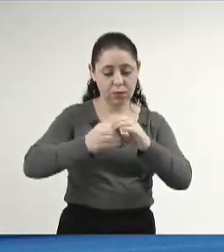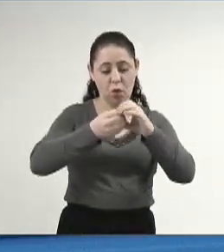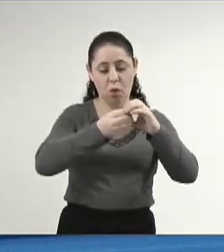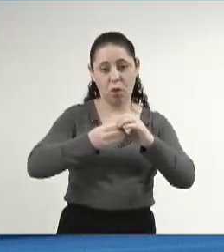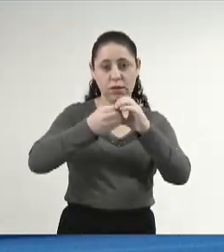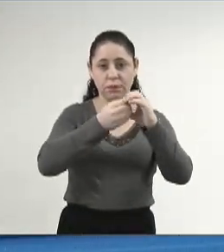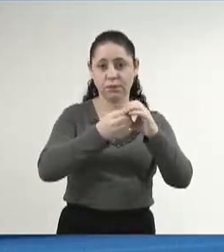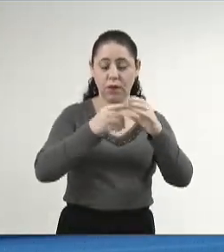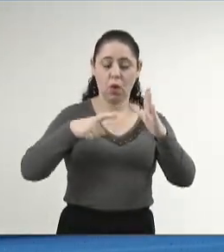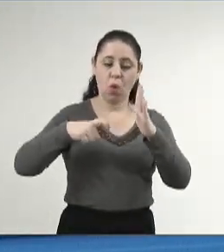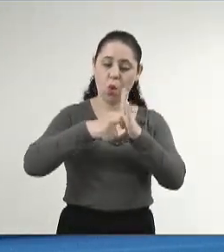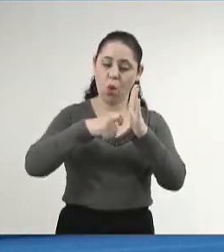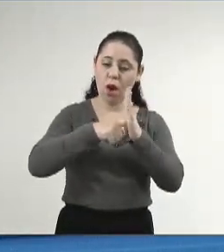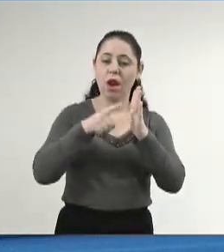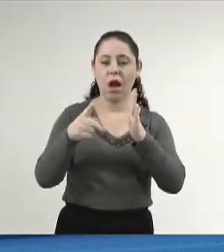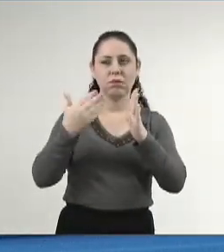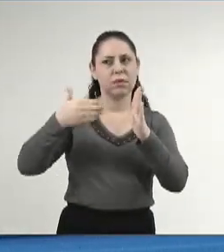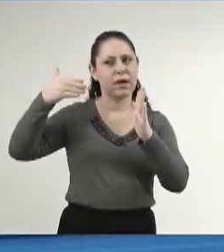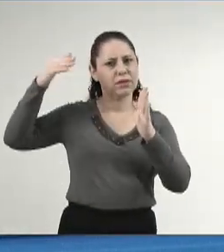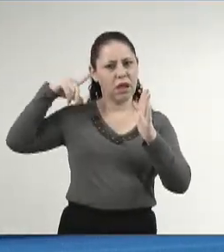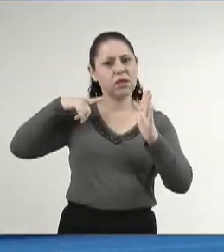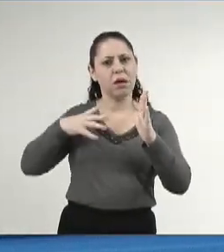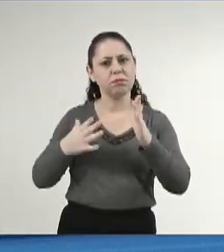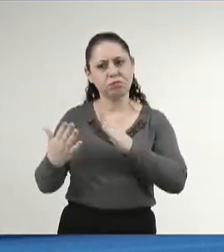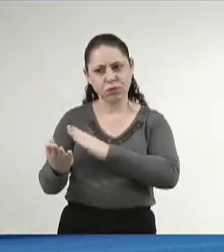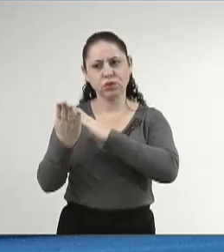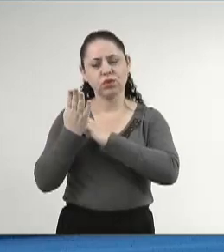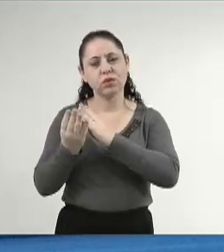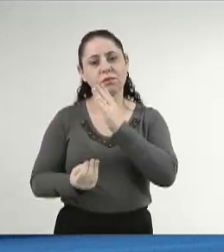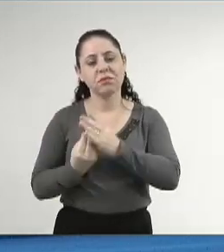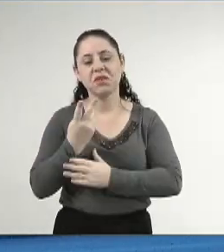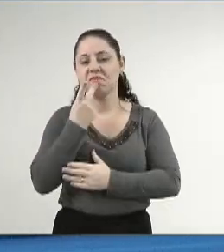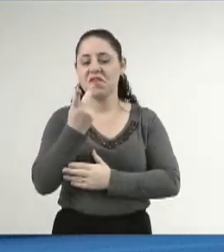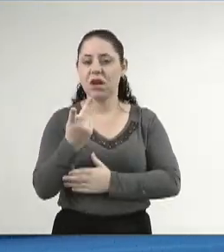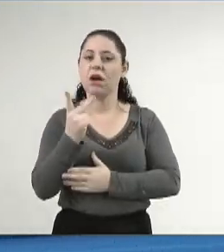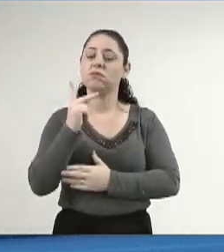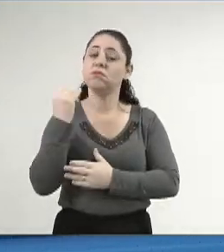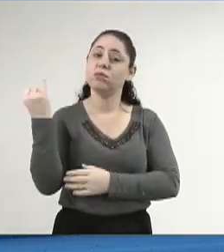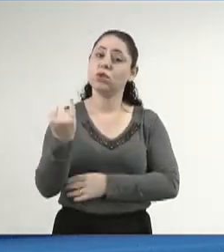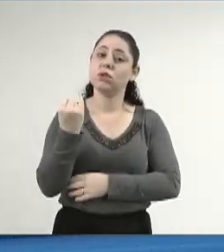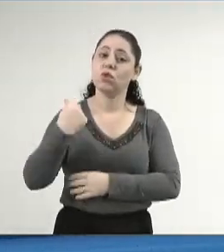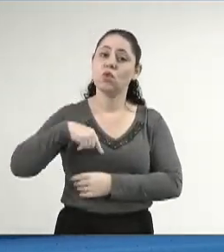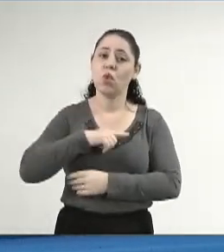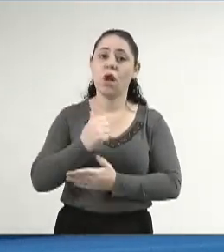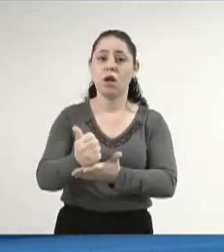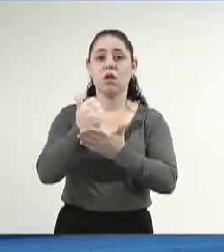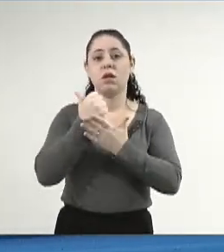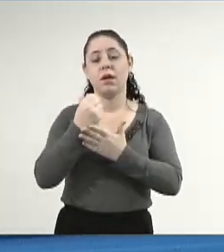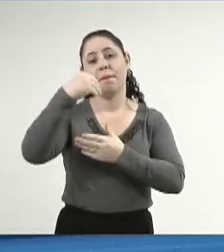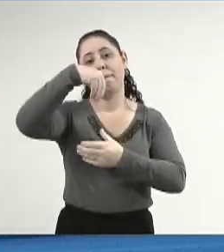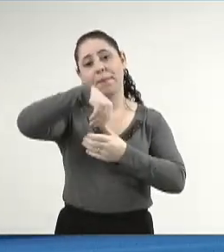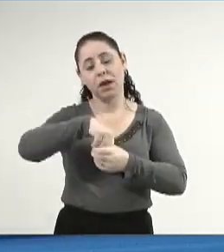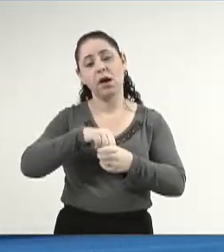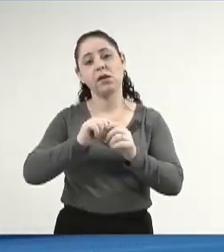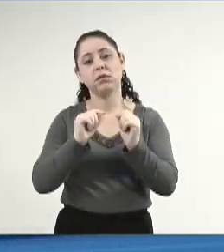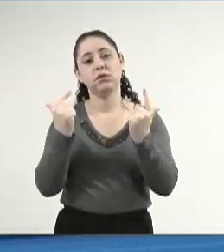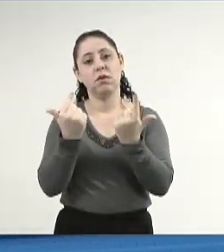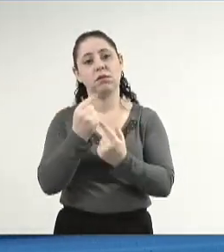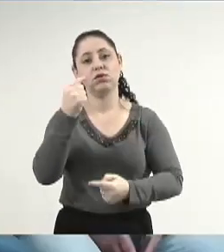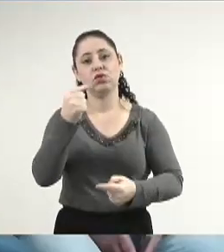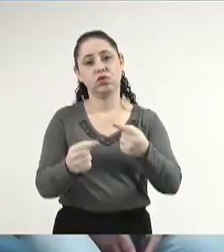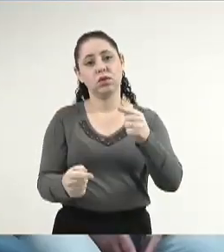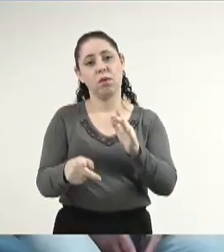isso há muito tempo atrás. Então, eu quero aqui reforçar e dizer da importância de nós trazermos para dentro da casa a